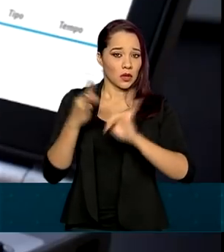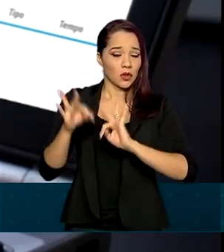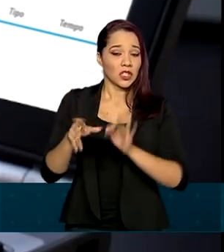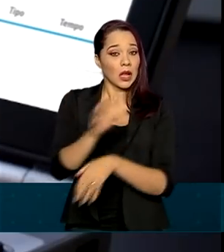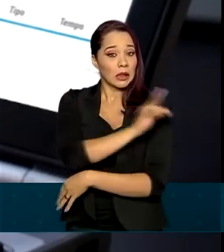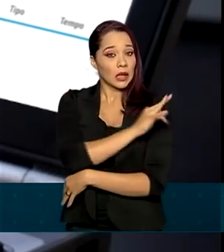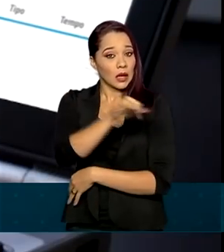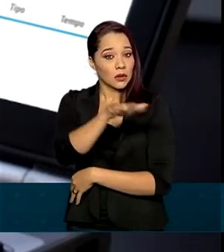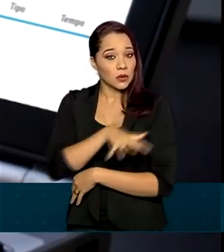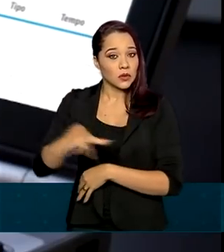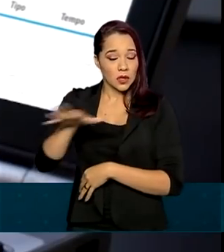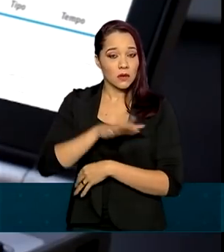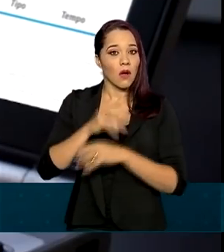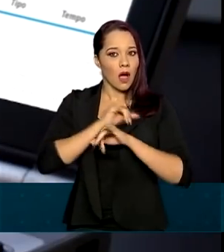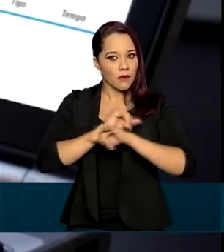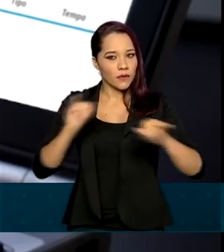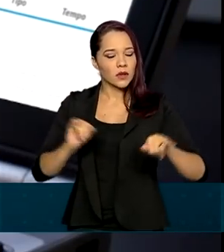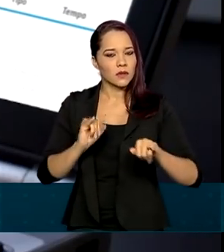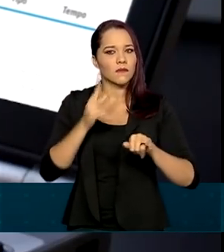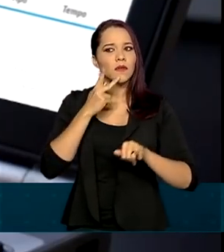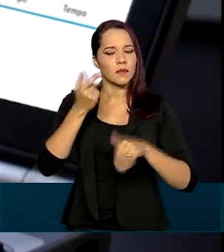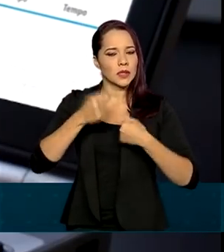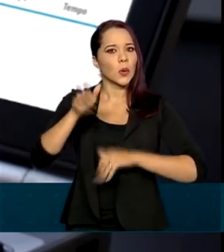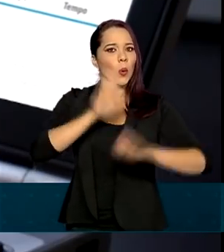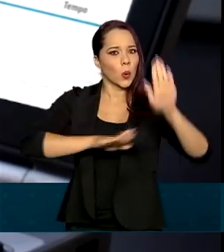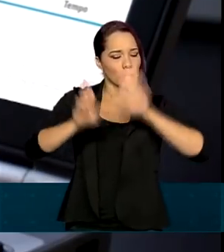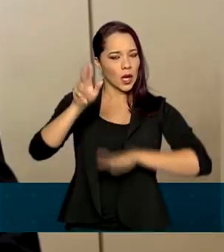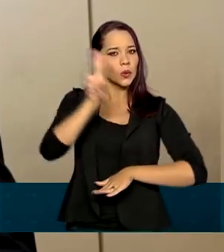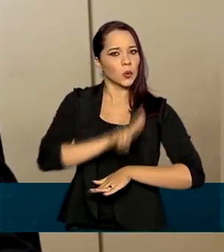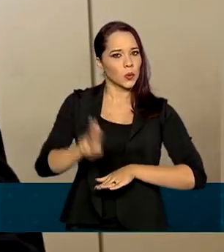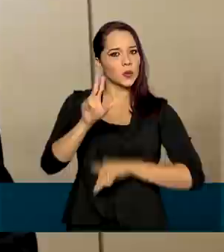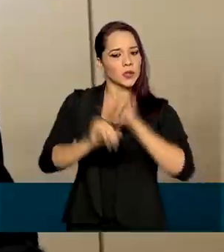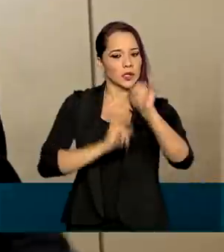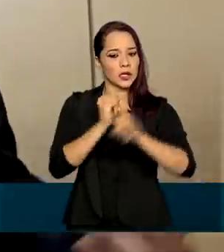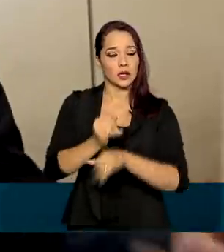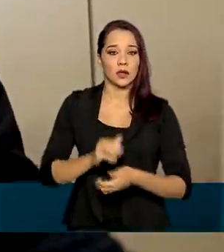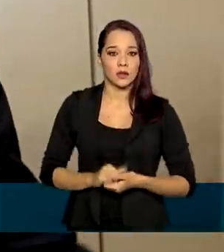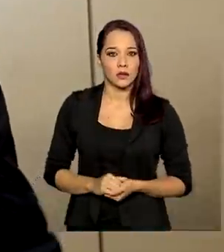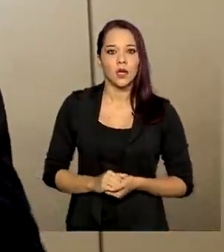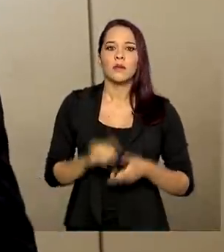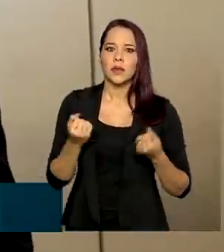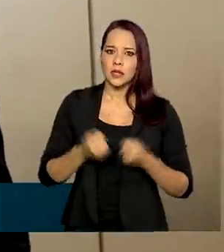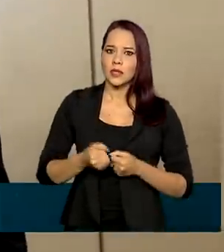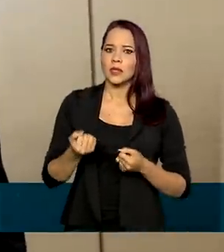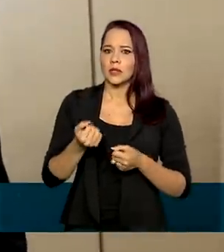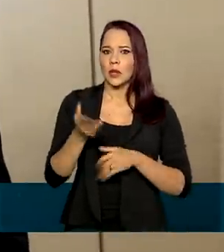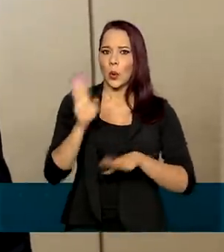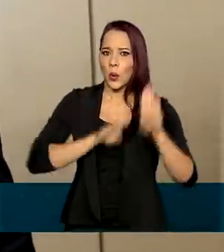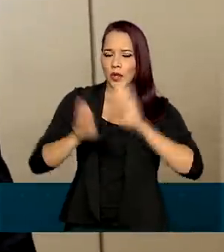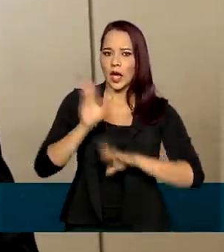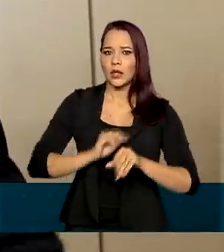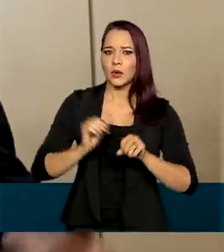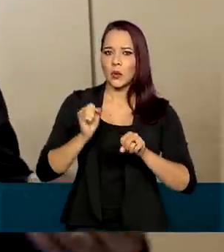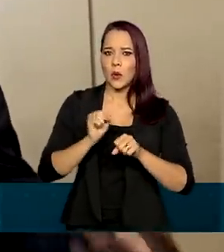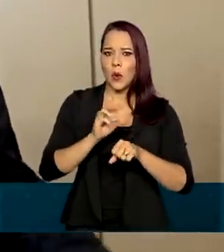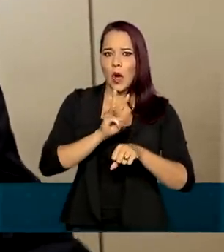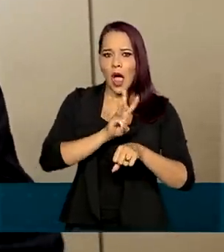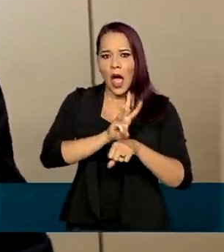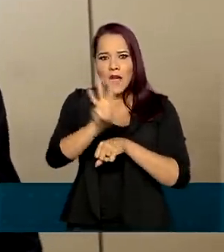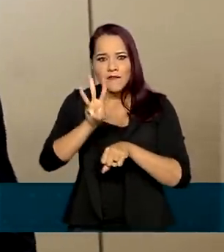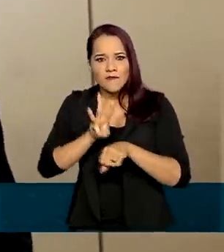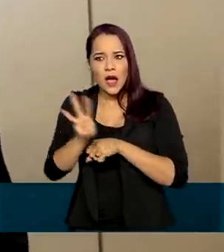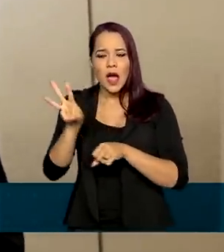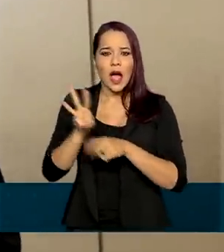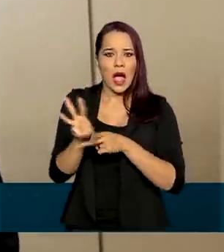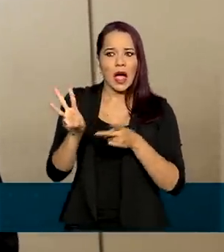técnicos do setor alertam e pedem cuidado no uso da internet. Interpretados com Wi-Fi público, não clicar em